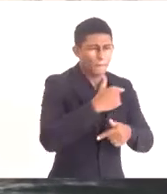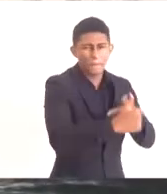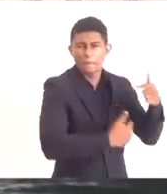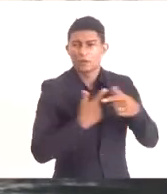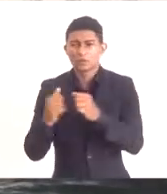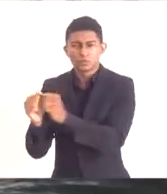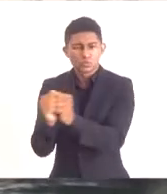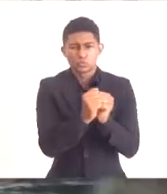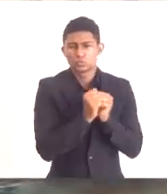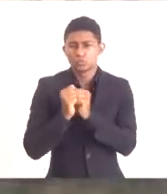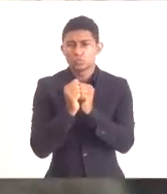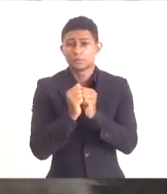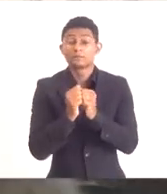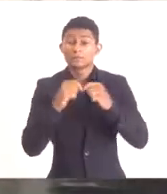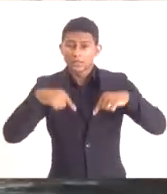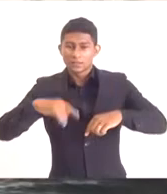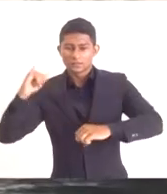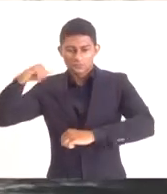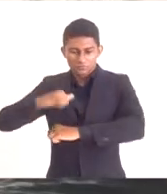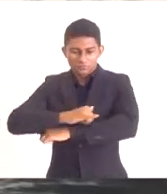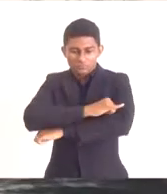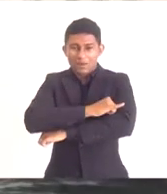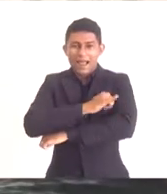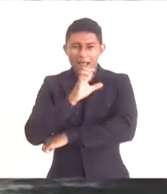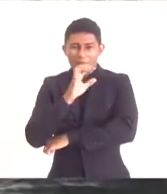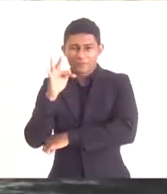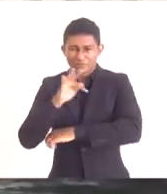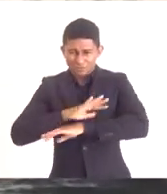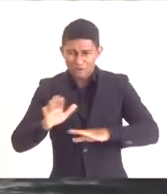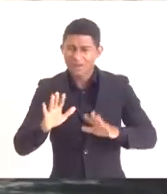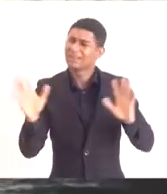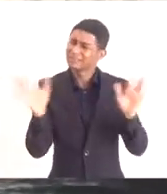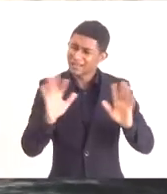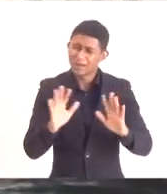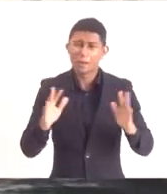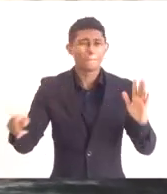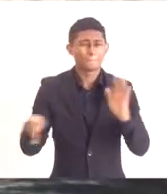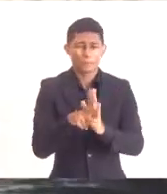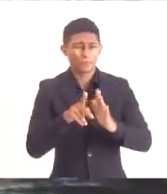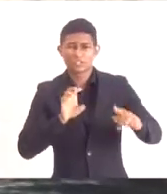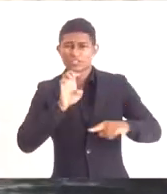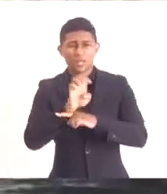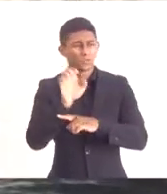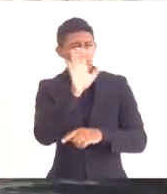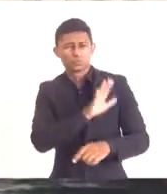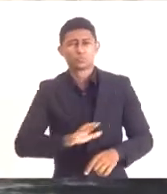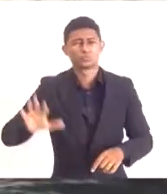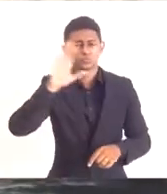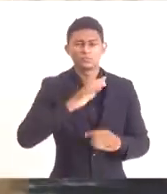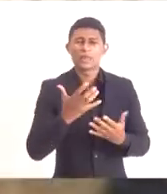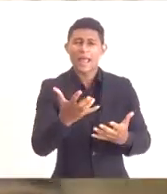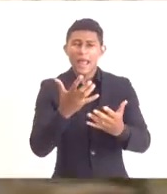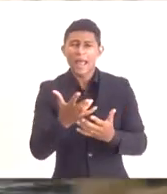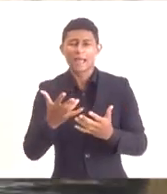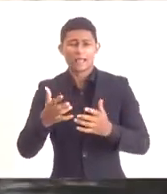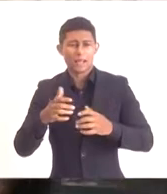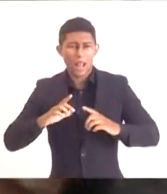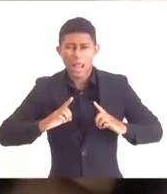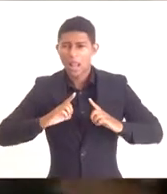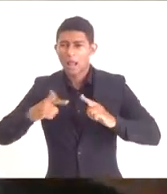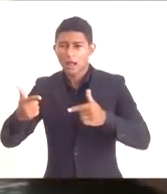o aeroporto de Cabo Frio, ele está em Cabo Frio, mas ele é um ativo do Estado e quer servir ao Estado cada vez mais.